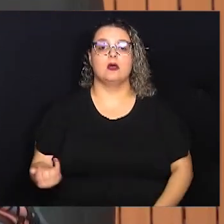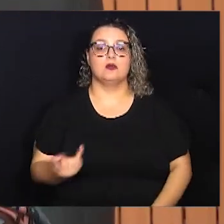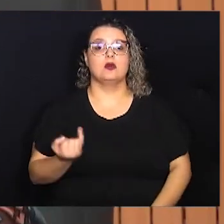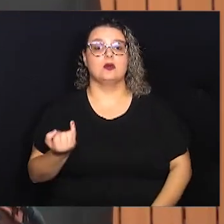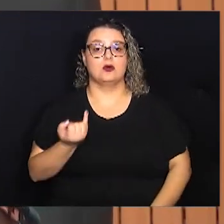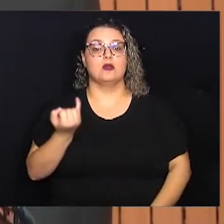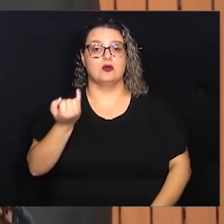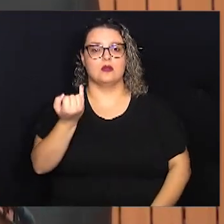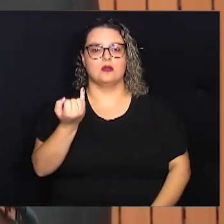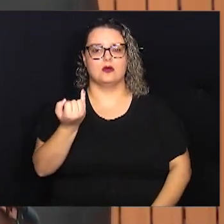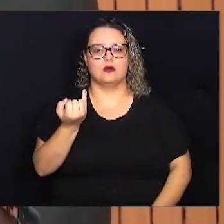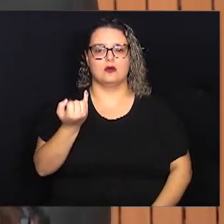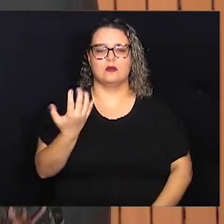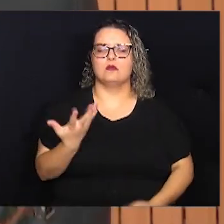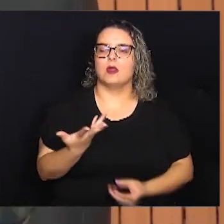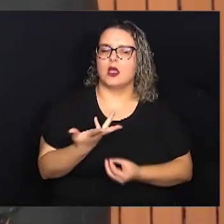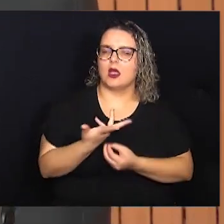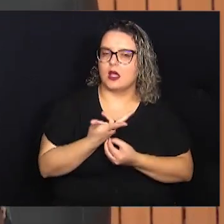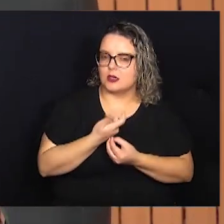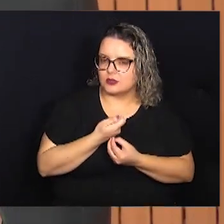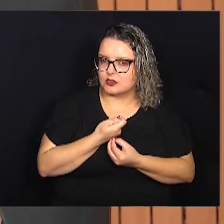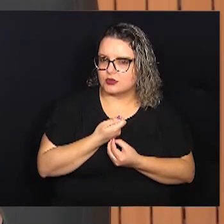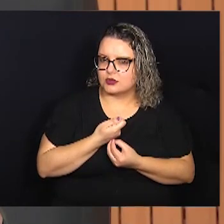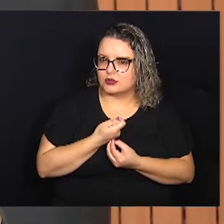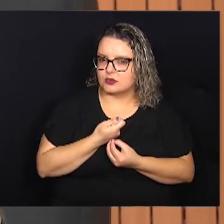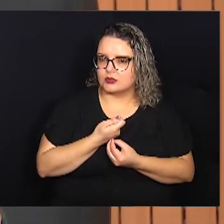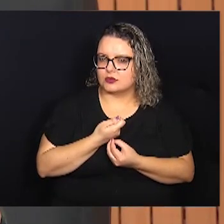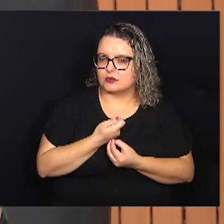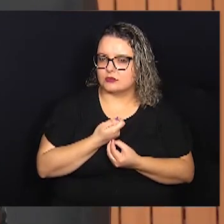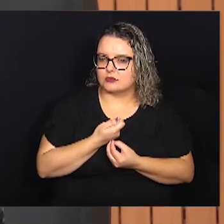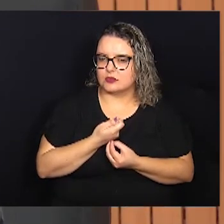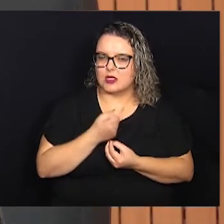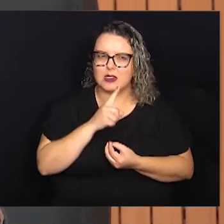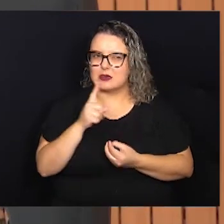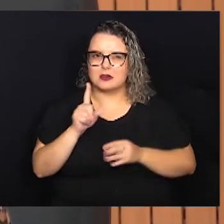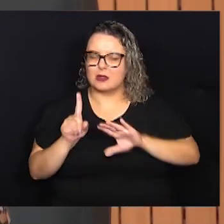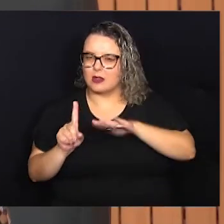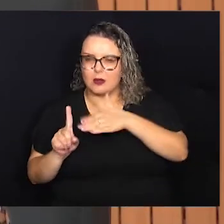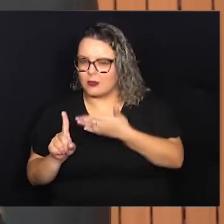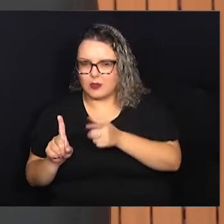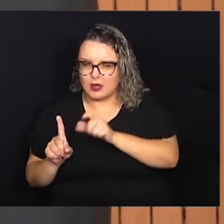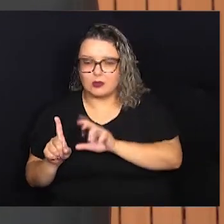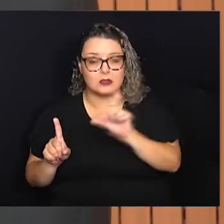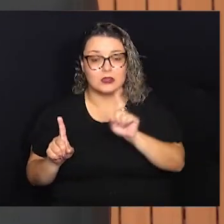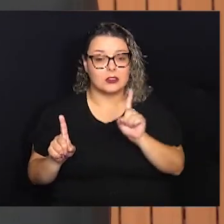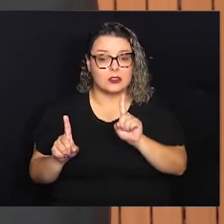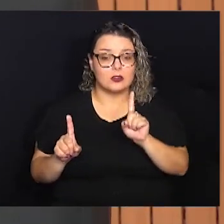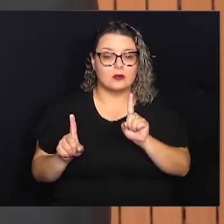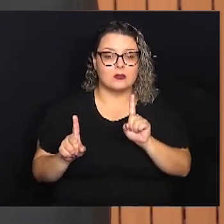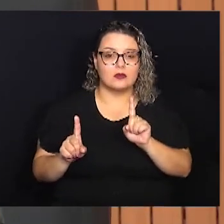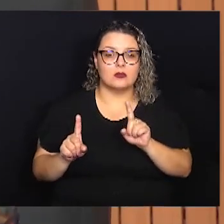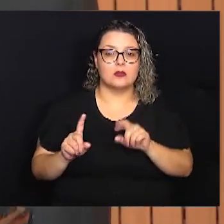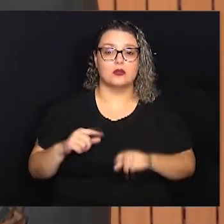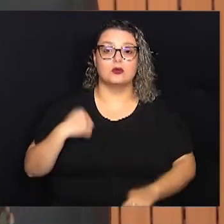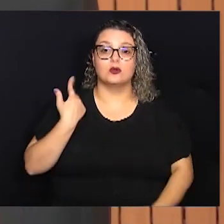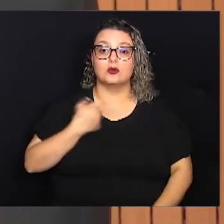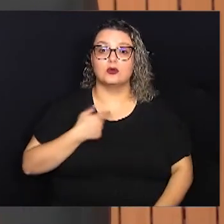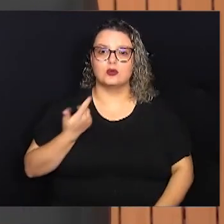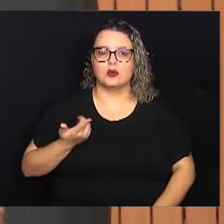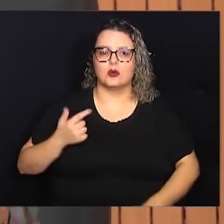importância da arte. não é uma homenagem para uma pessoa, estamos